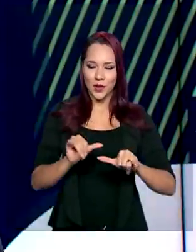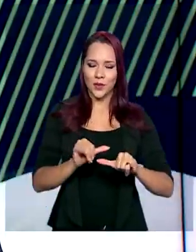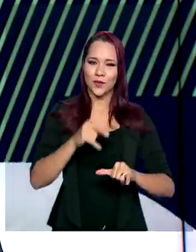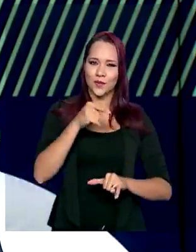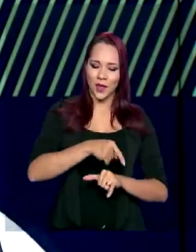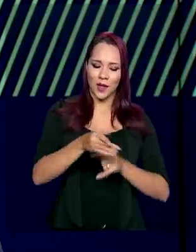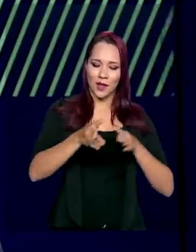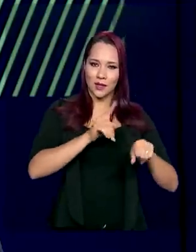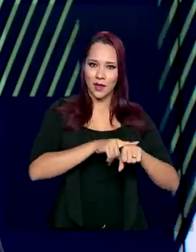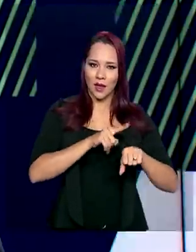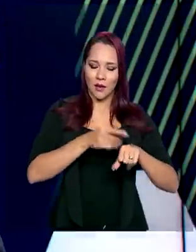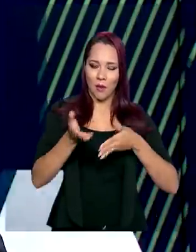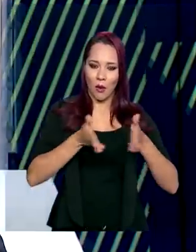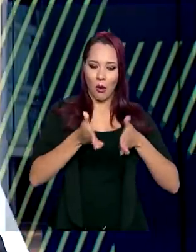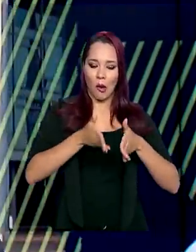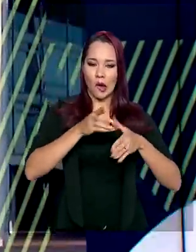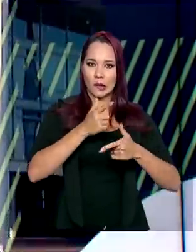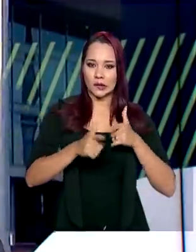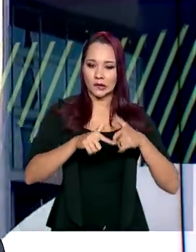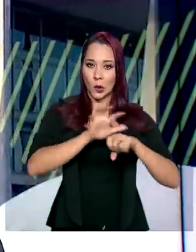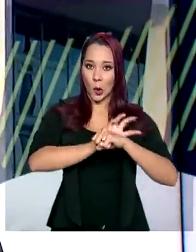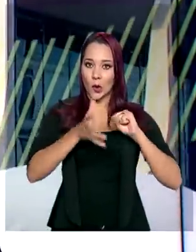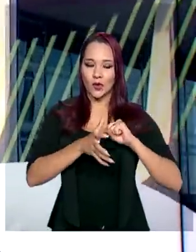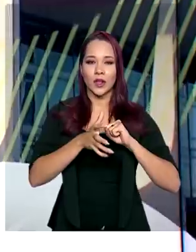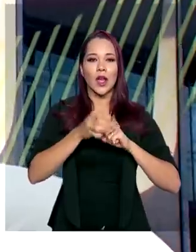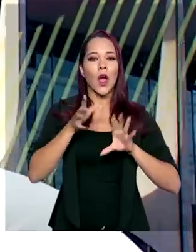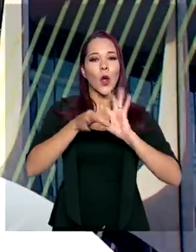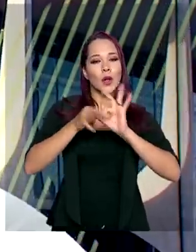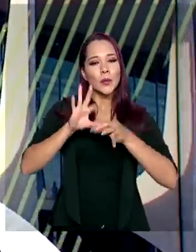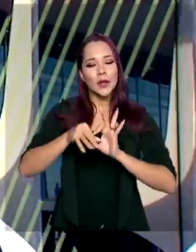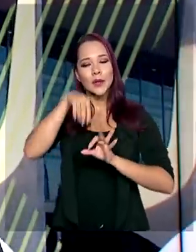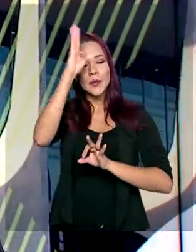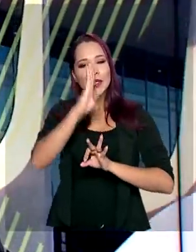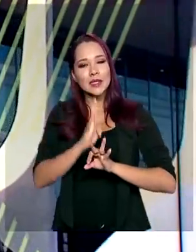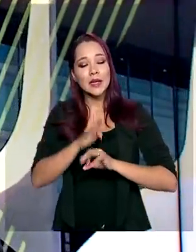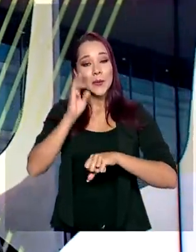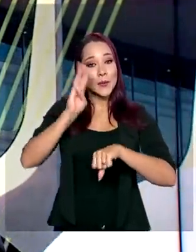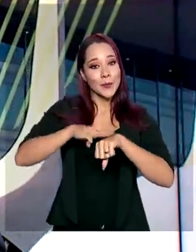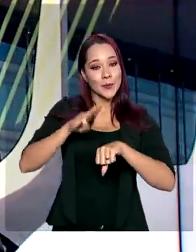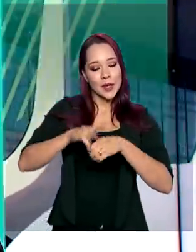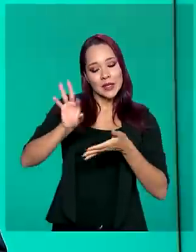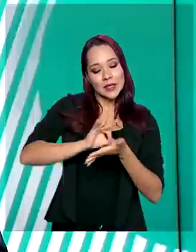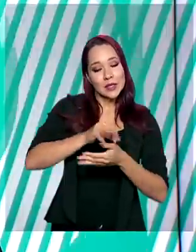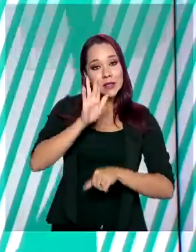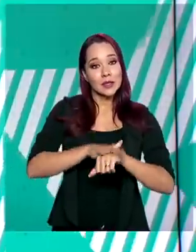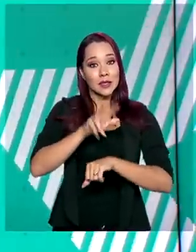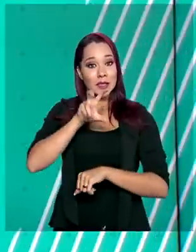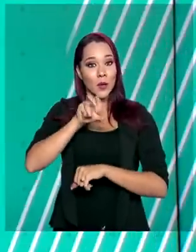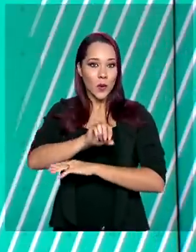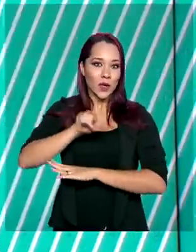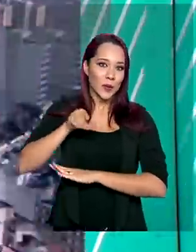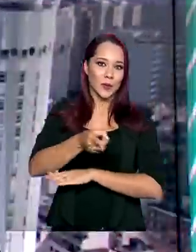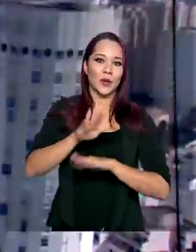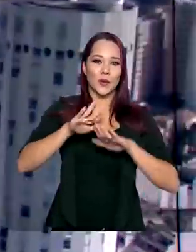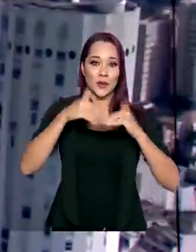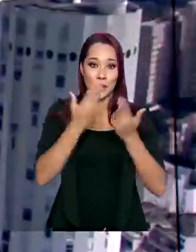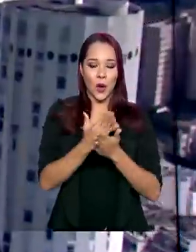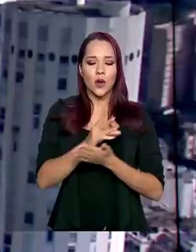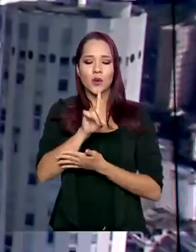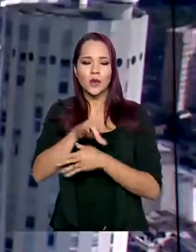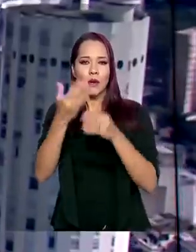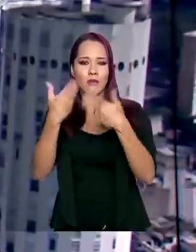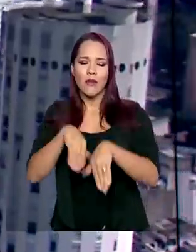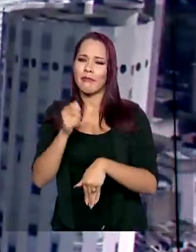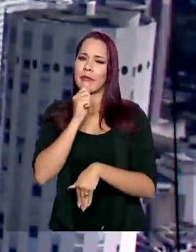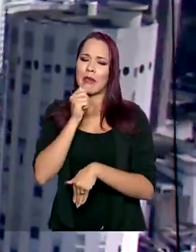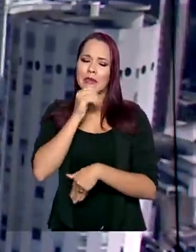em tempo de coronavírus, a Olimpíada Brasileira de Matemática recebeu inscrição de mais de 50 mil escolas. A data da prova ainda não